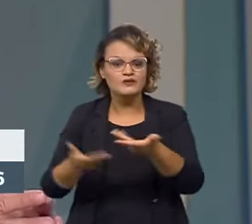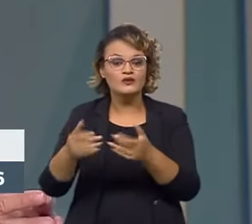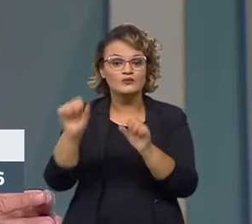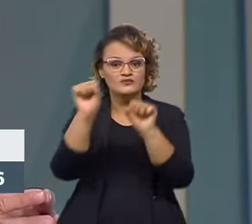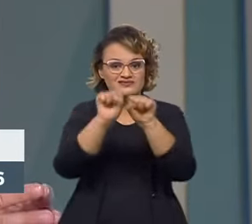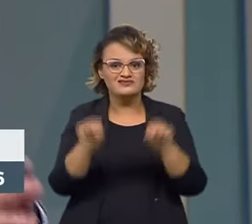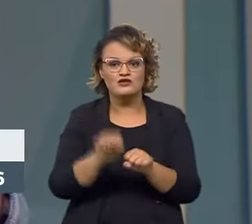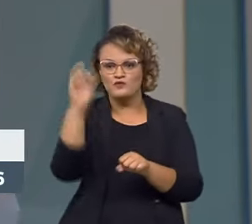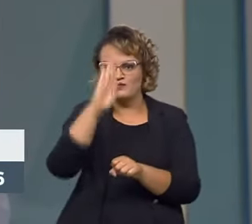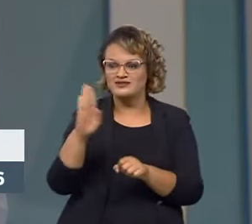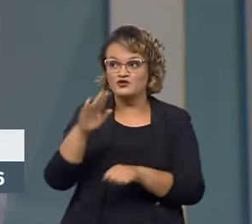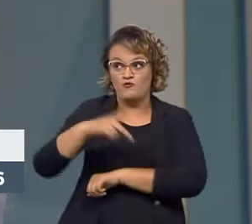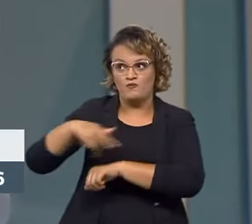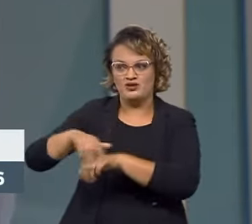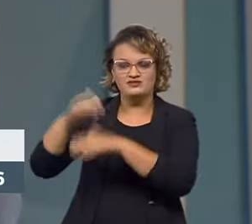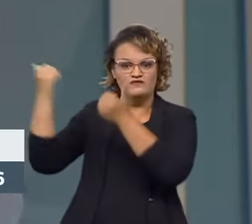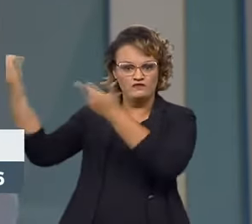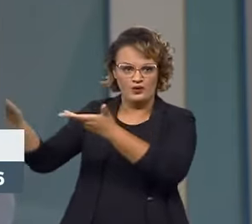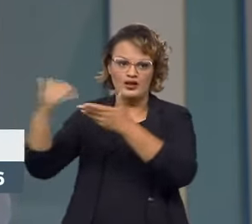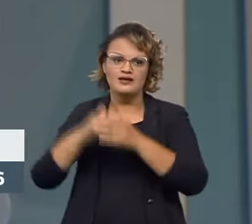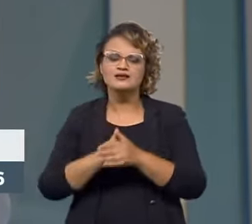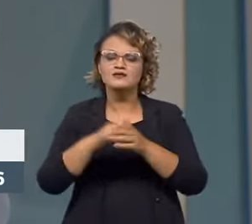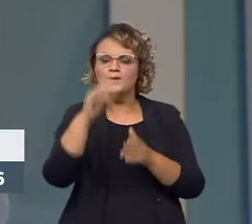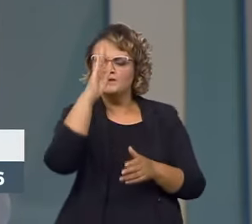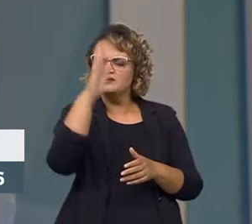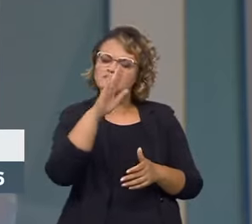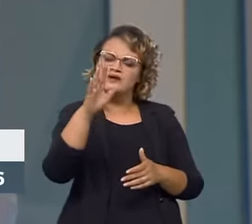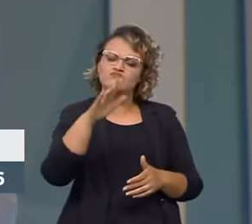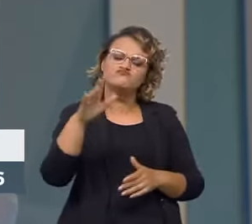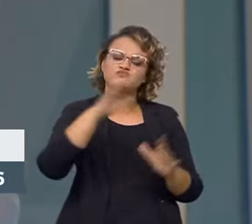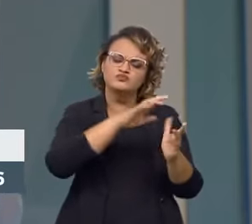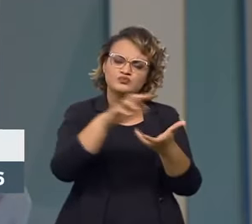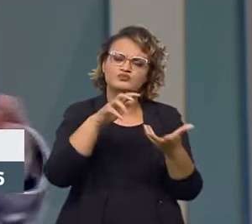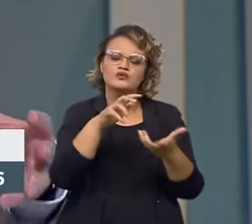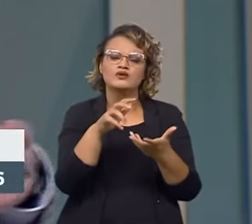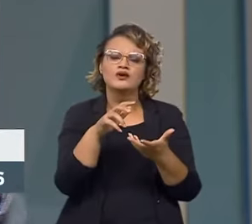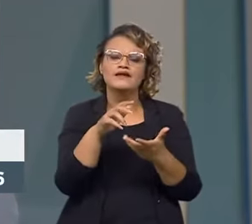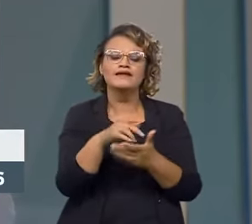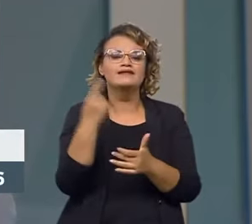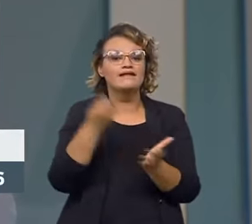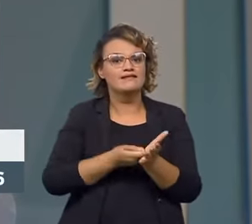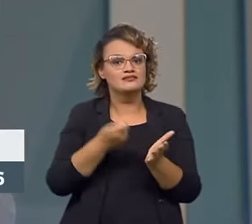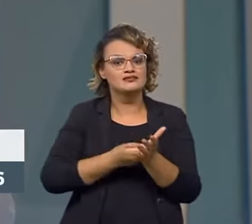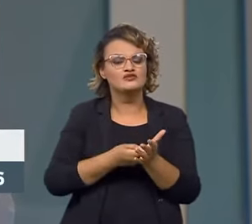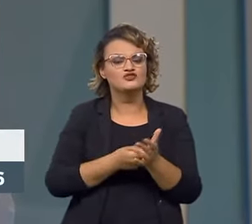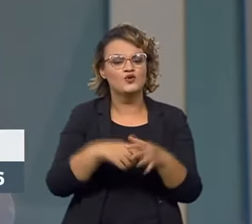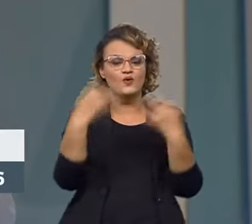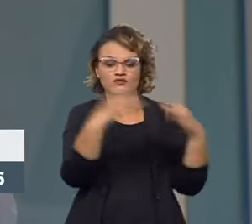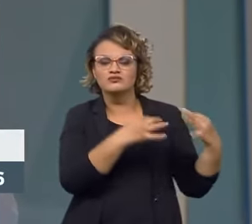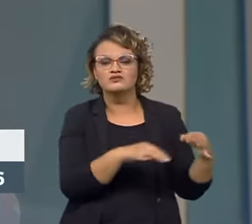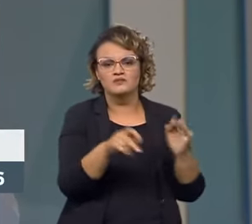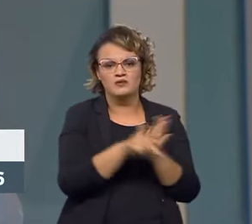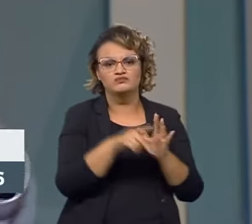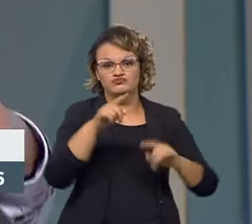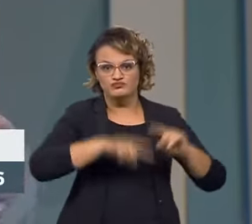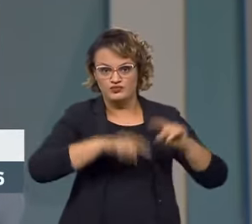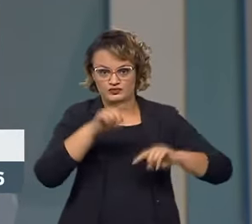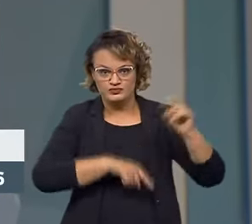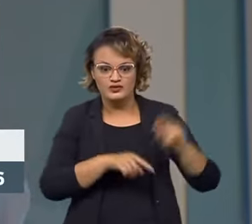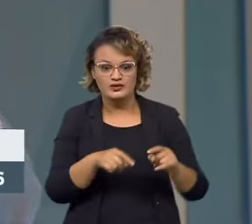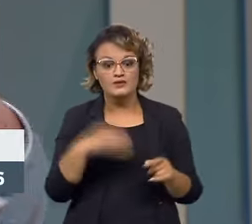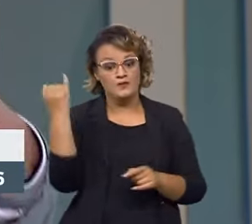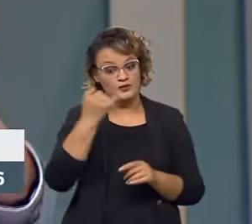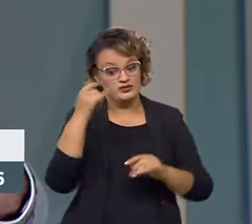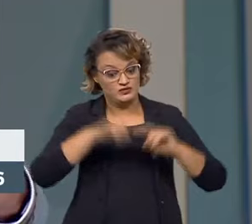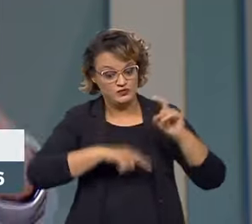internacional. Então, os principais mercados do mundo, eles exigem também a certificação de produtos. Então, é importante que esses